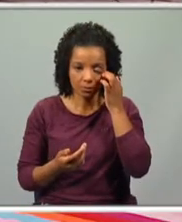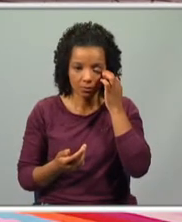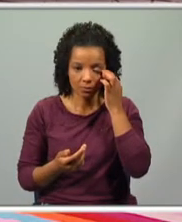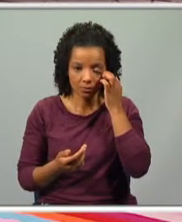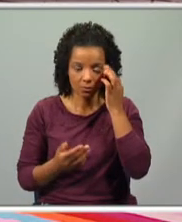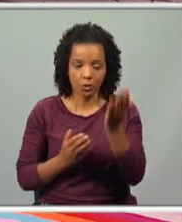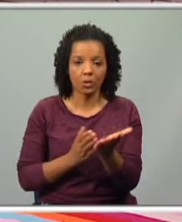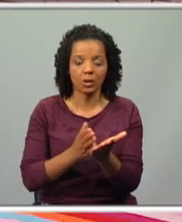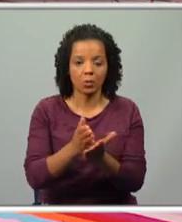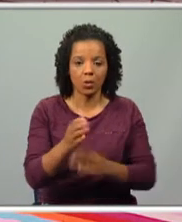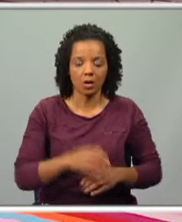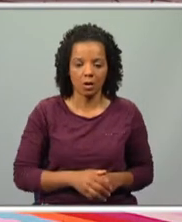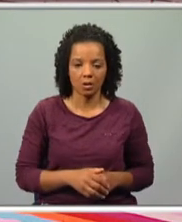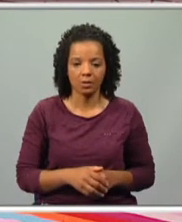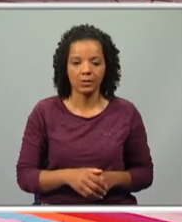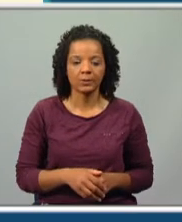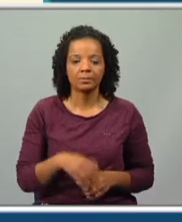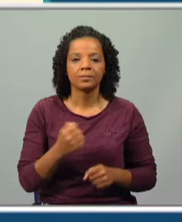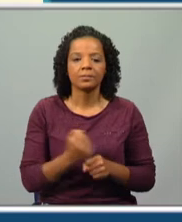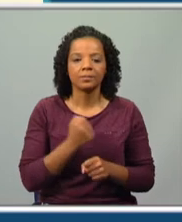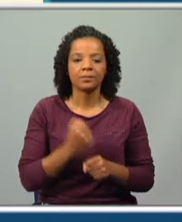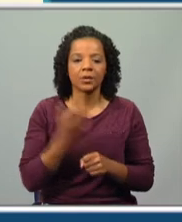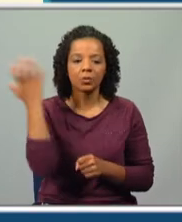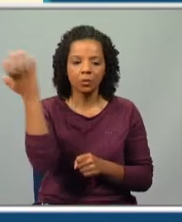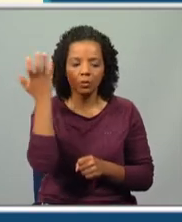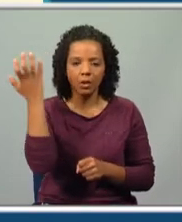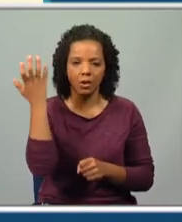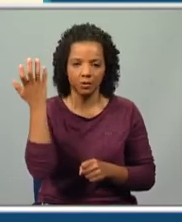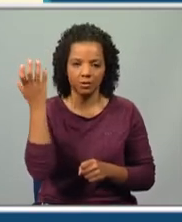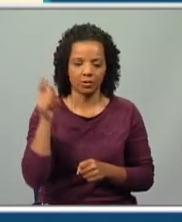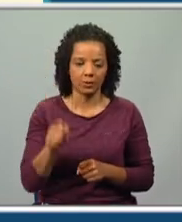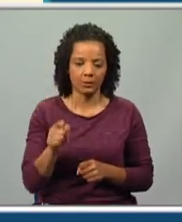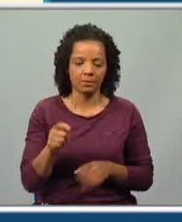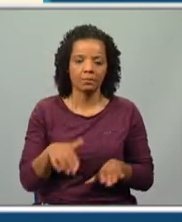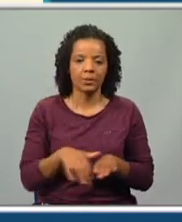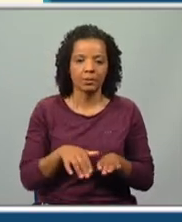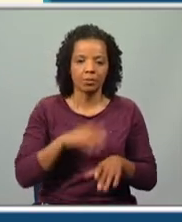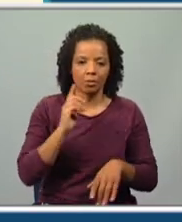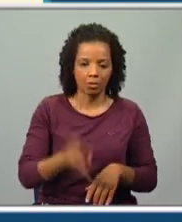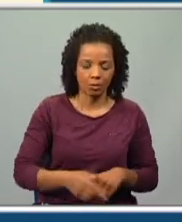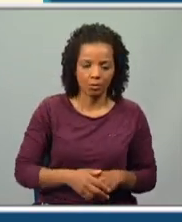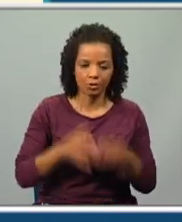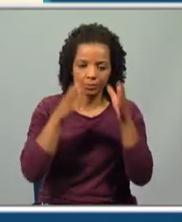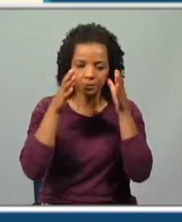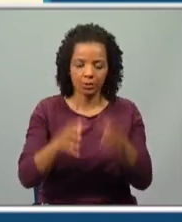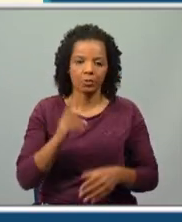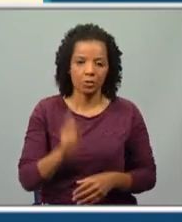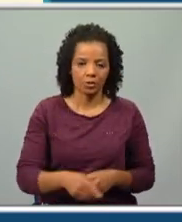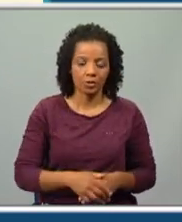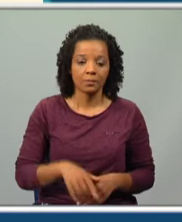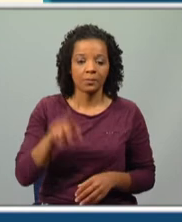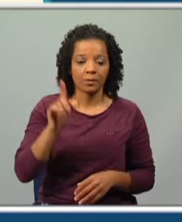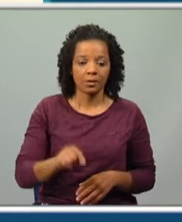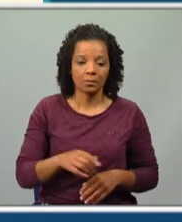Continuar agora para sabermos quais foram as atividades culturais em que ele participou, às quais se dedicou e